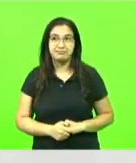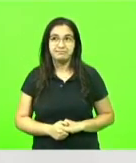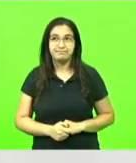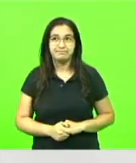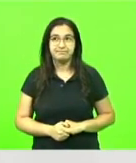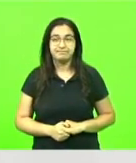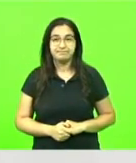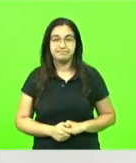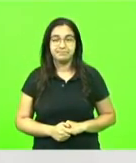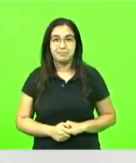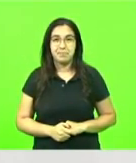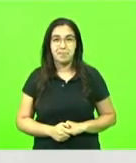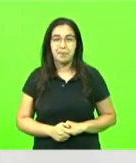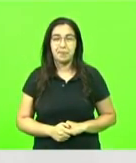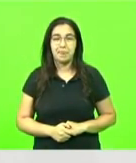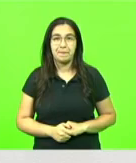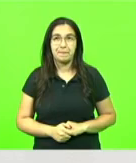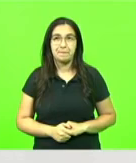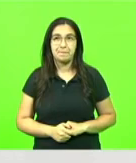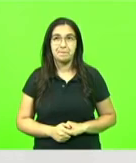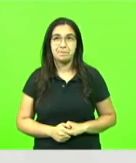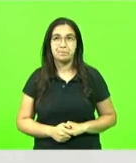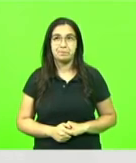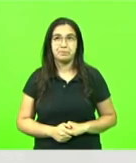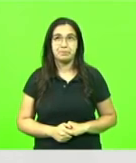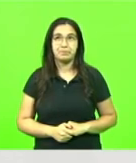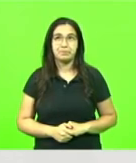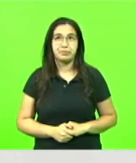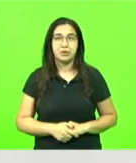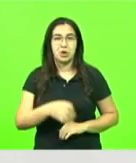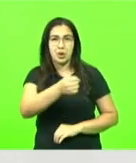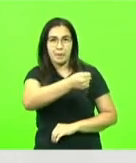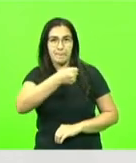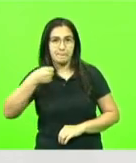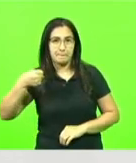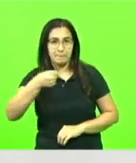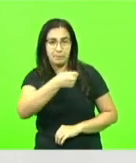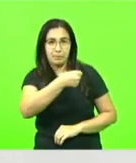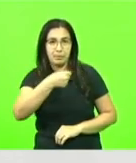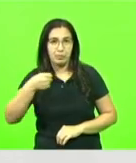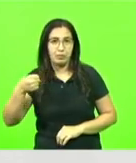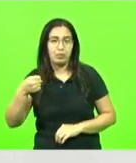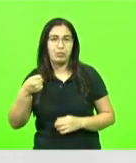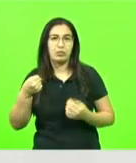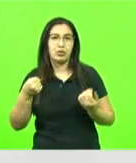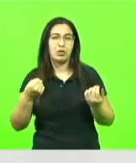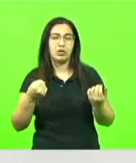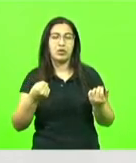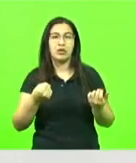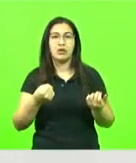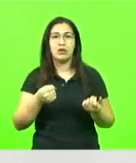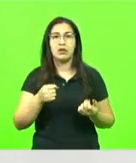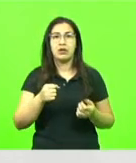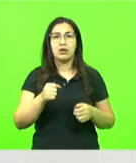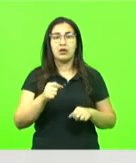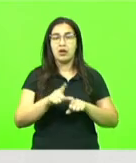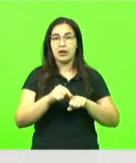portões e furto de alumínio e de, principalmente, o crime de furto, artigo 155,